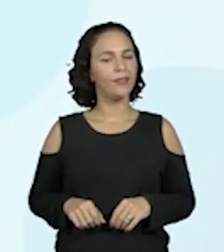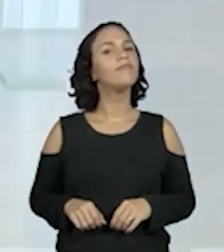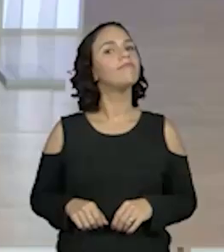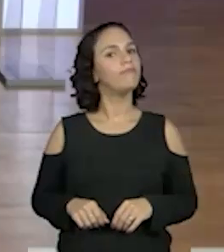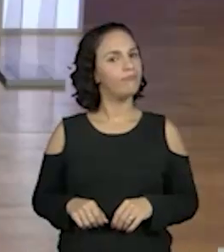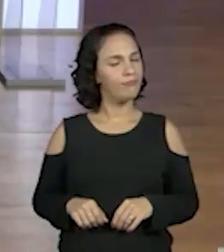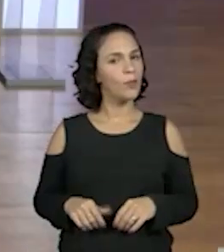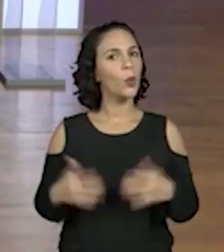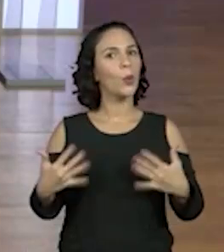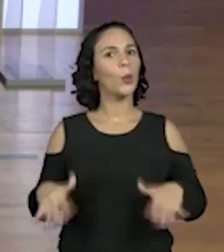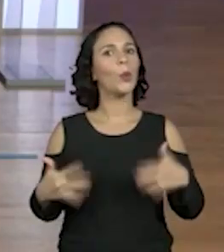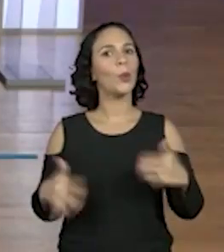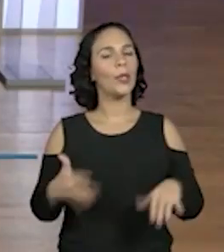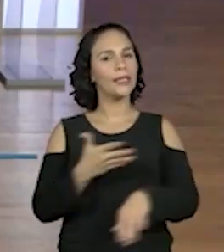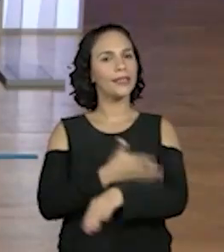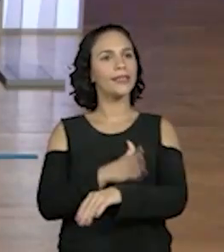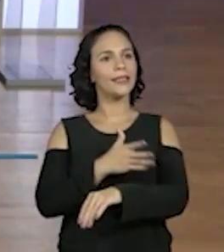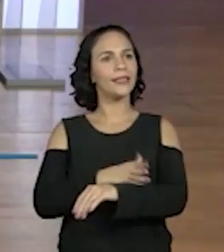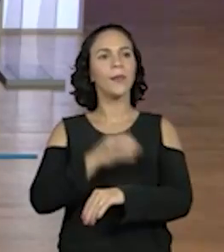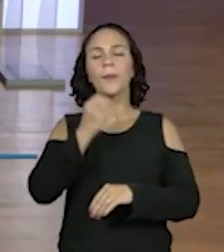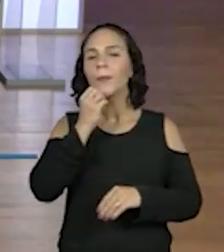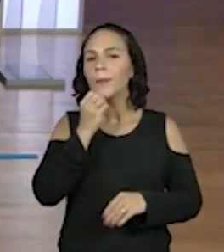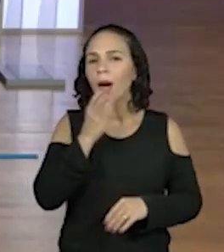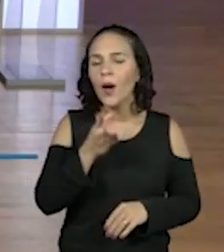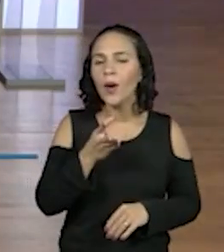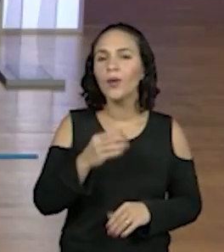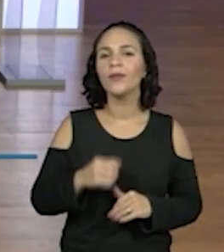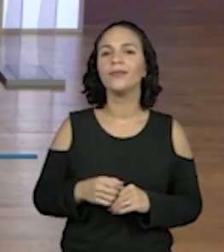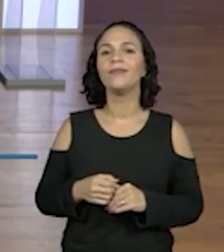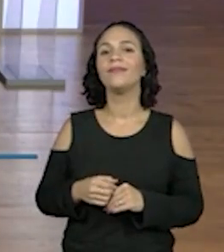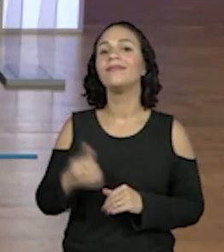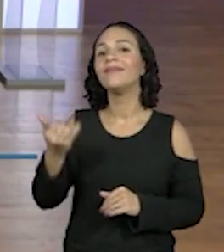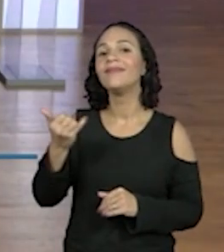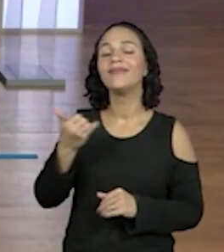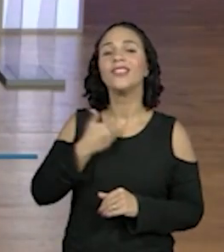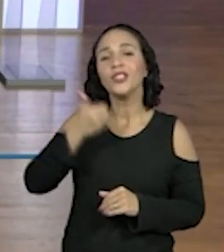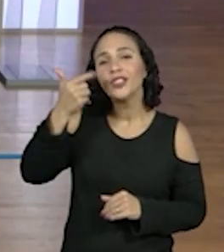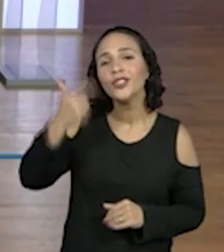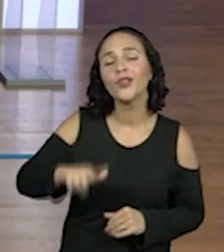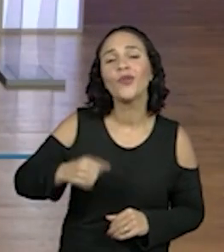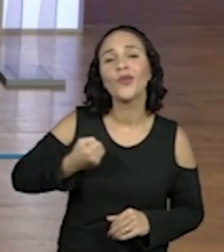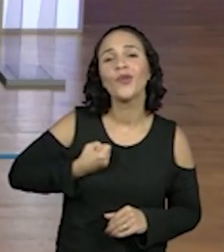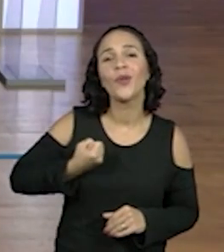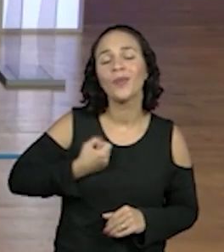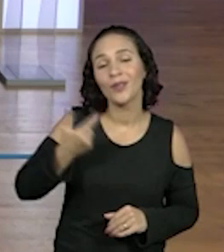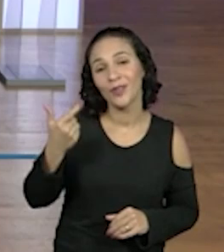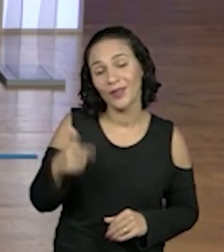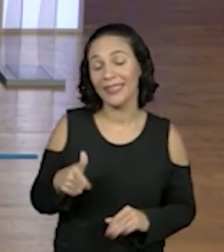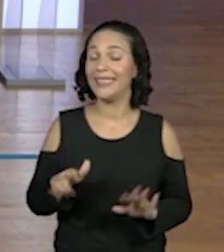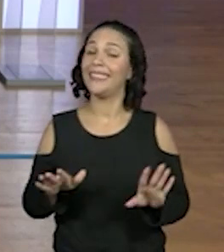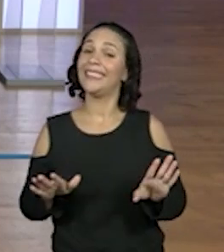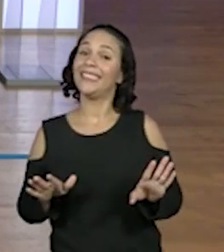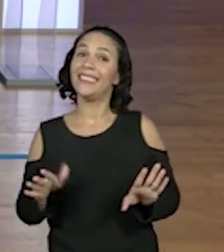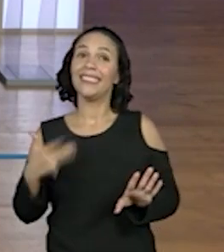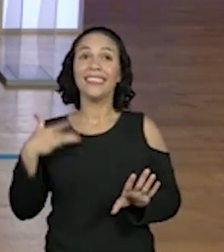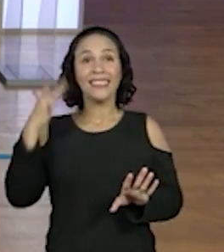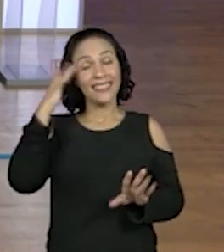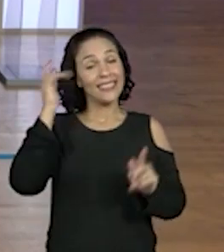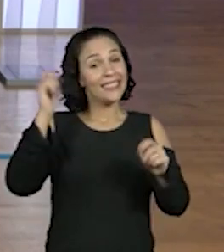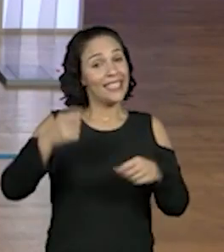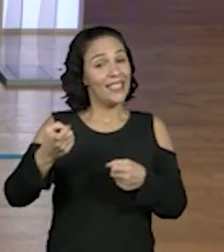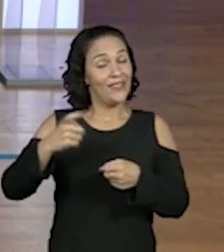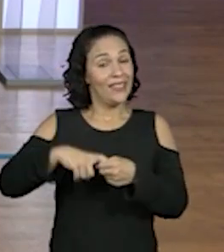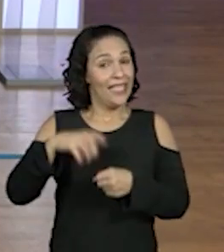Muito. Elas estão colocando lá, fale quais são os números da tarefa de novo. Eu acho que dá tempo de voltar